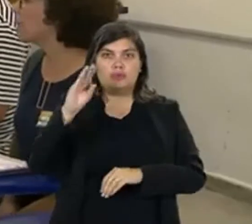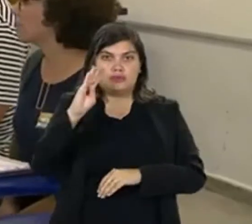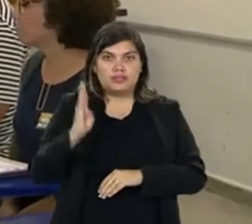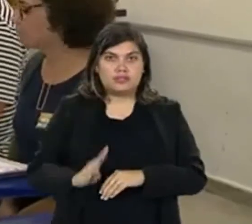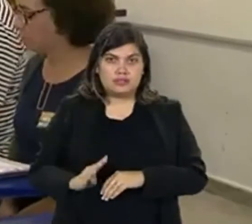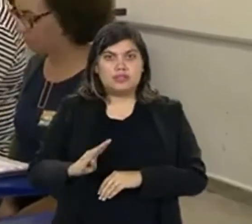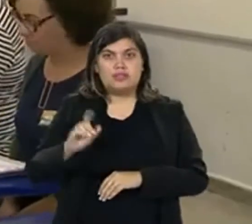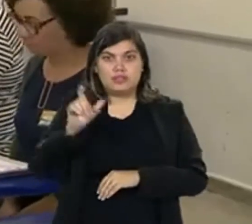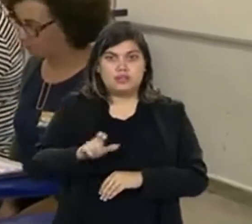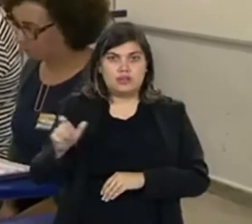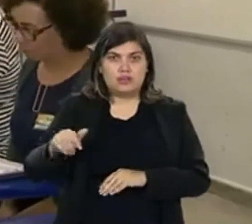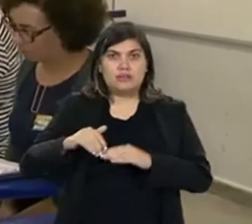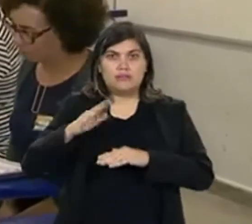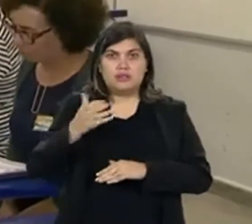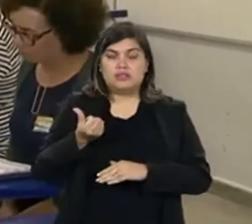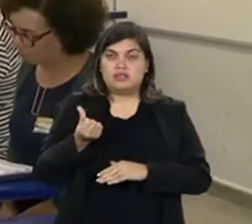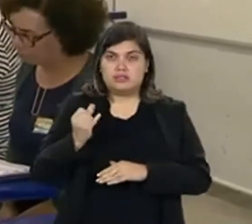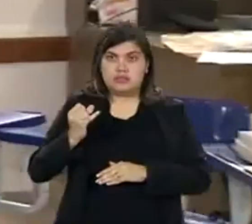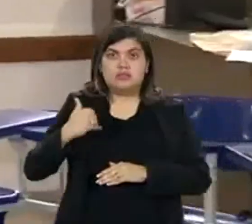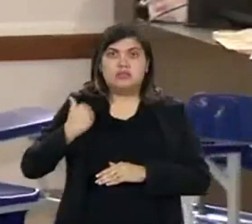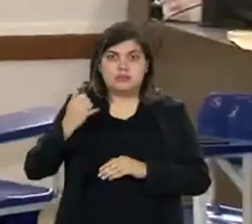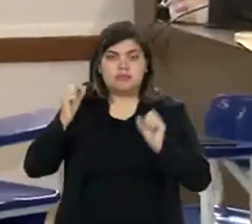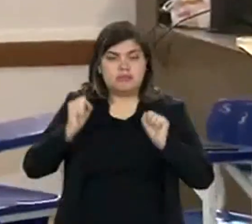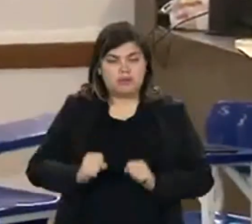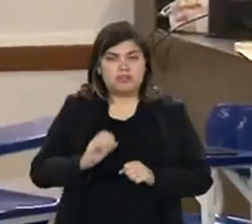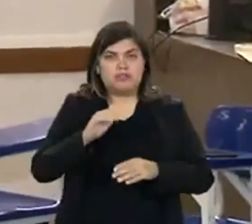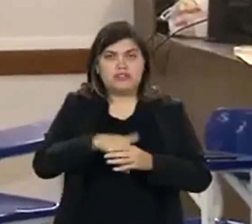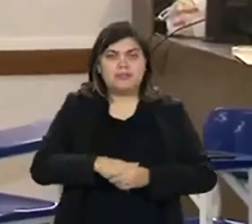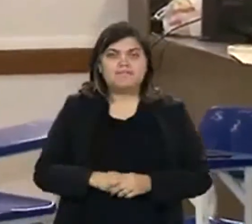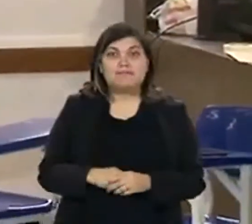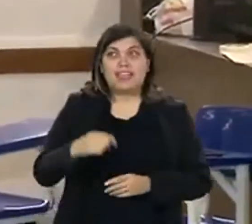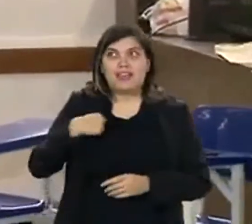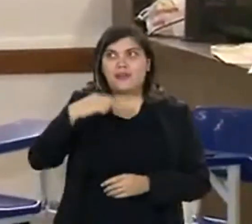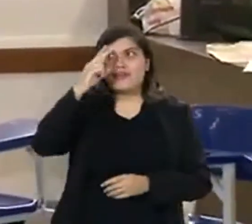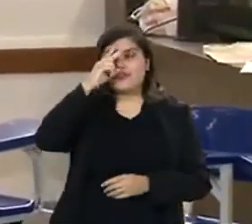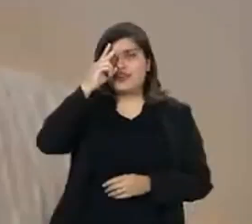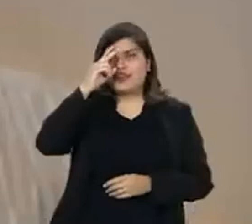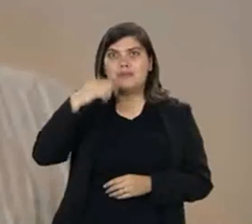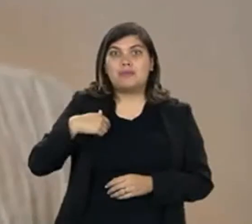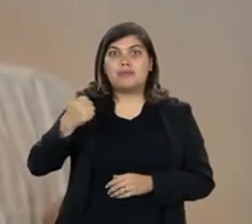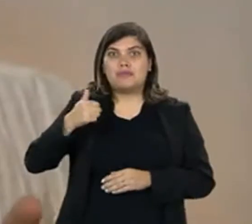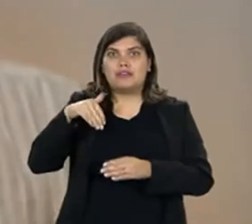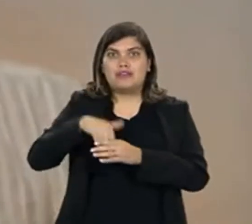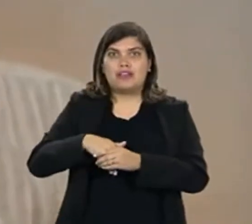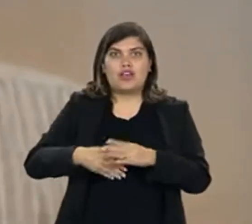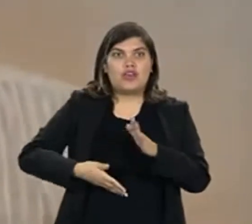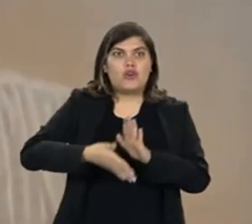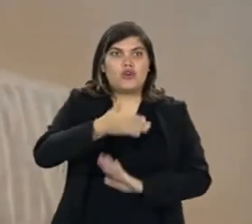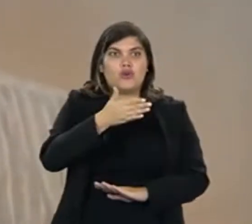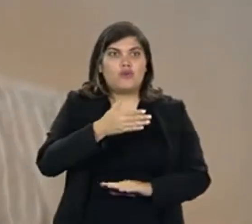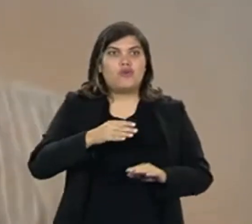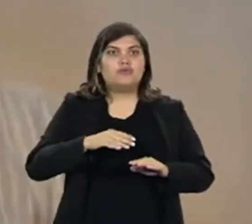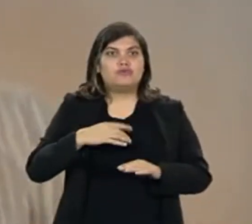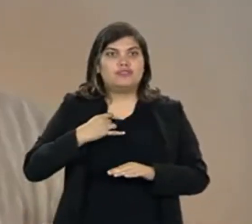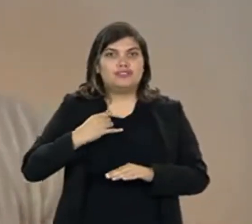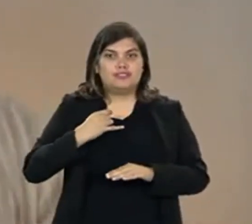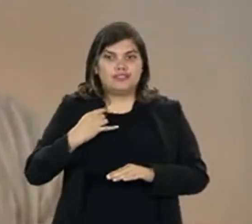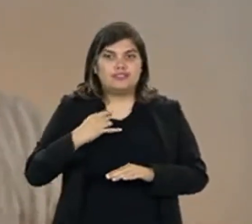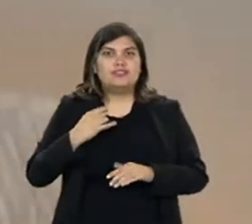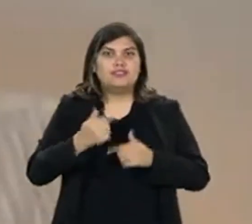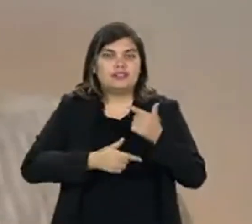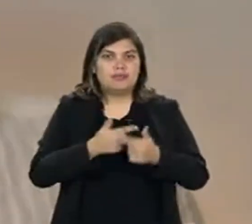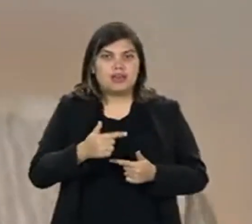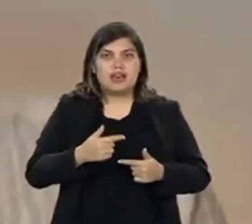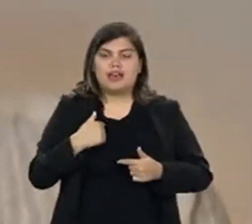brasileiro com mais de 16 anos está apto a votar. É a primeira eleição que eu já fui votar, eu já fui como mesário, com 18